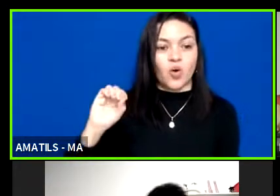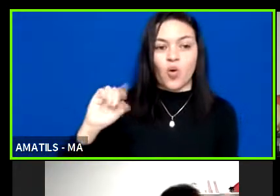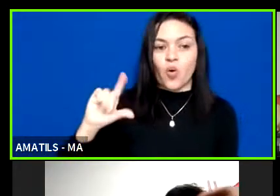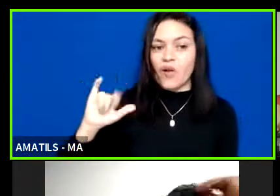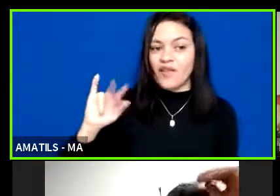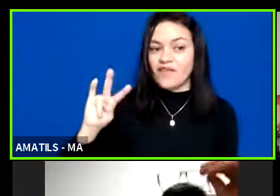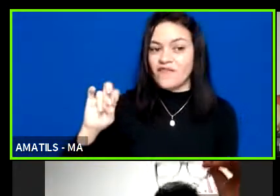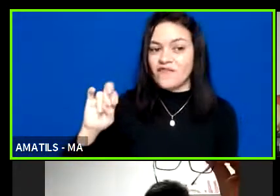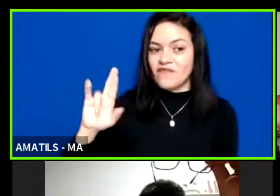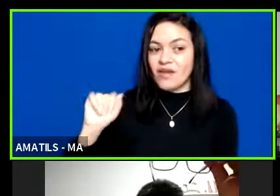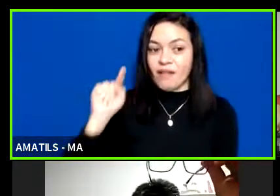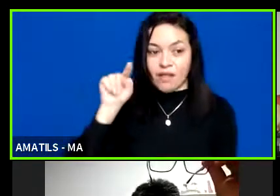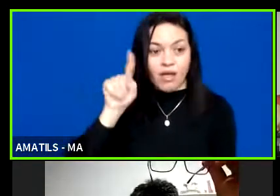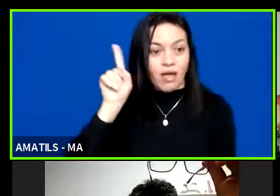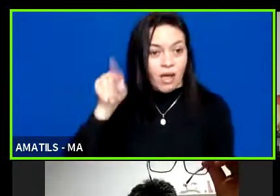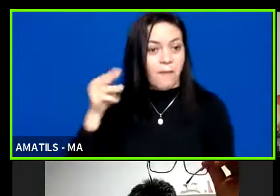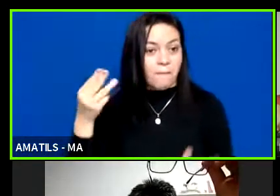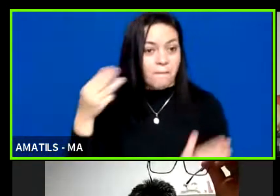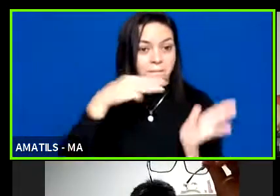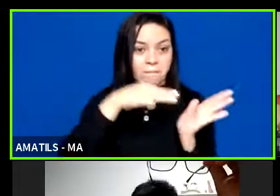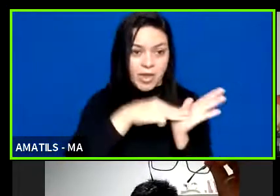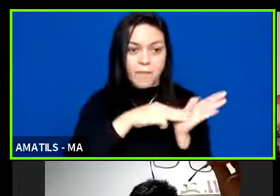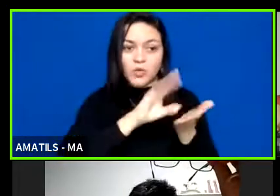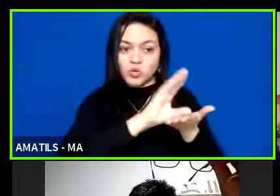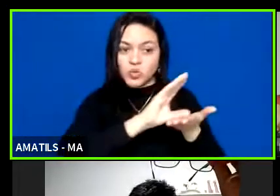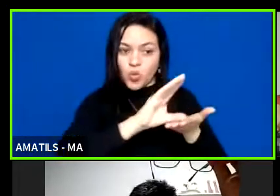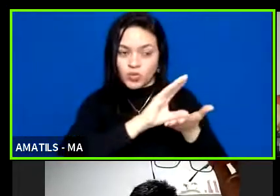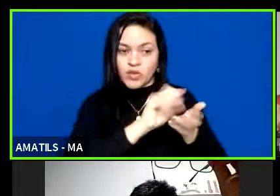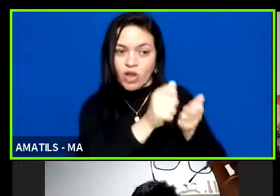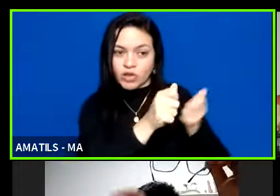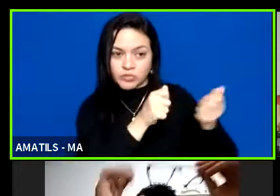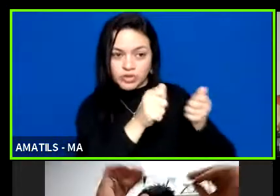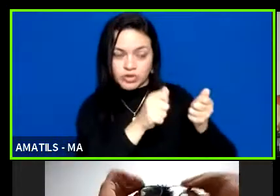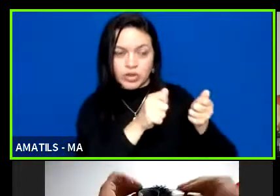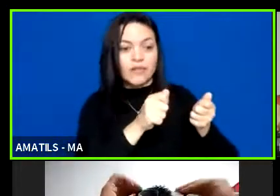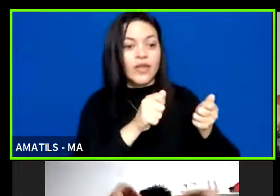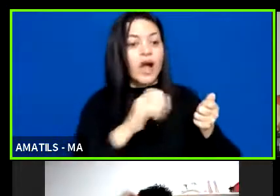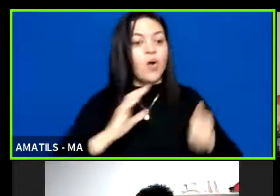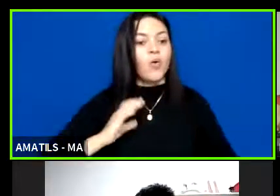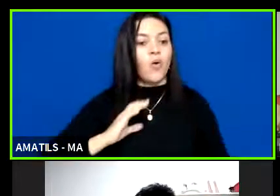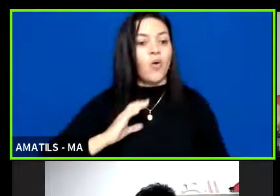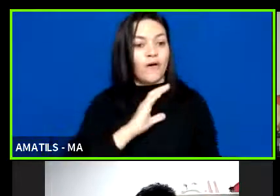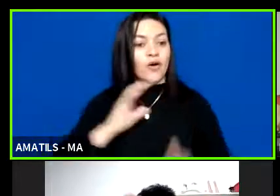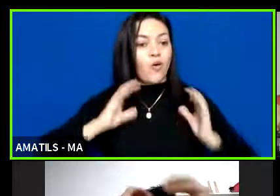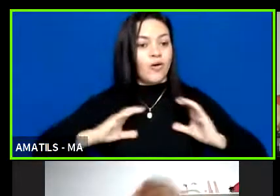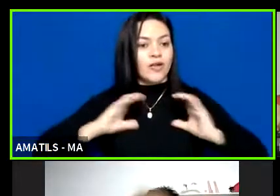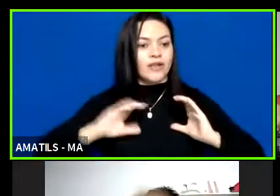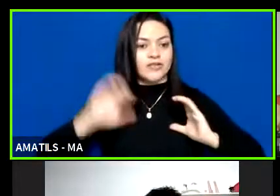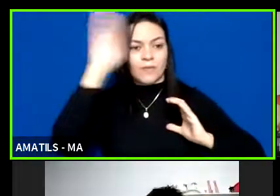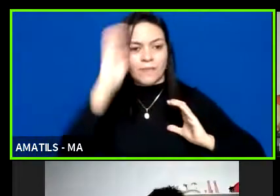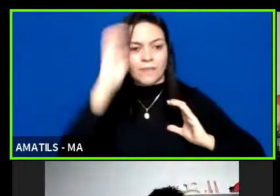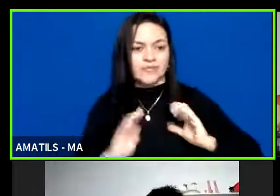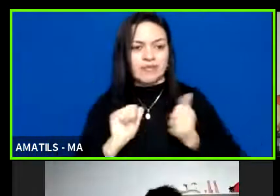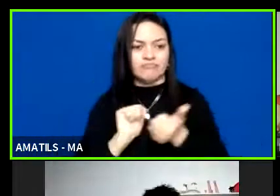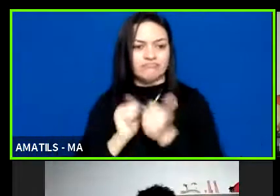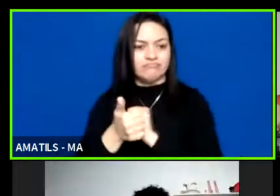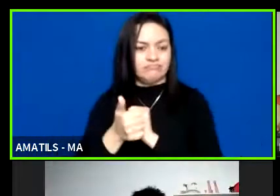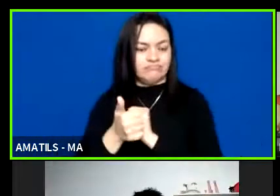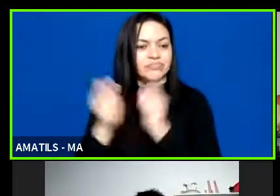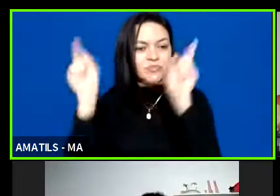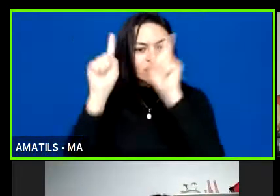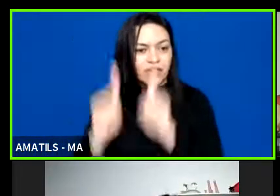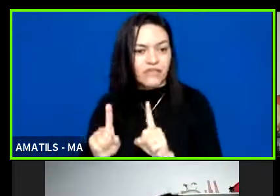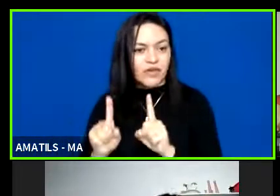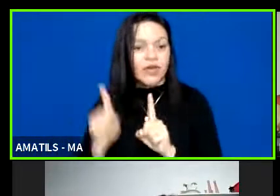do Conselho Administrativo da Coordenação Brasileira do Paradesporto Escolar, é membro do Conselho do Fundo de